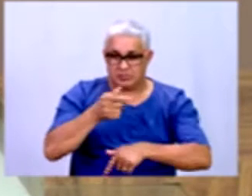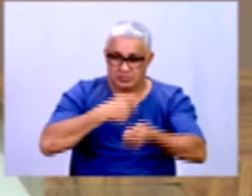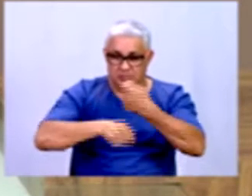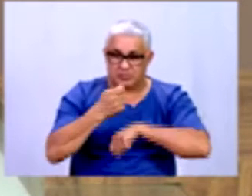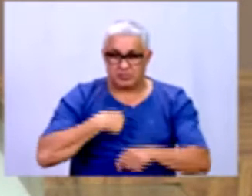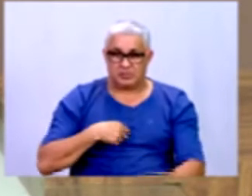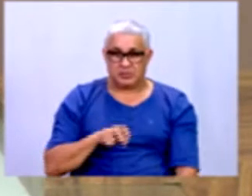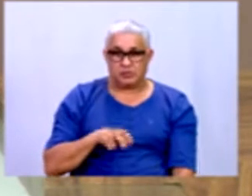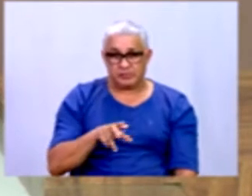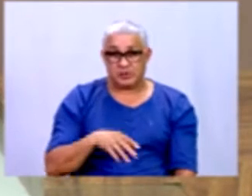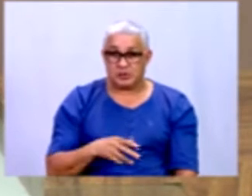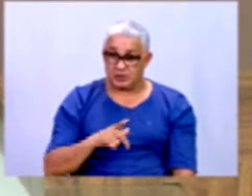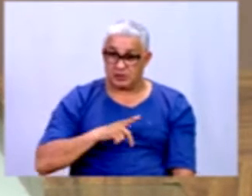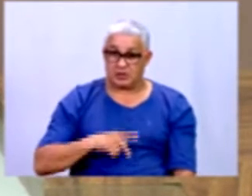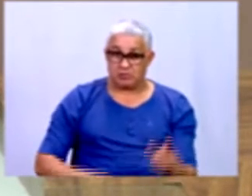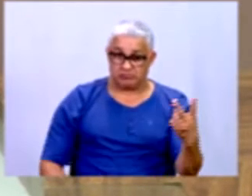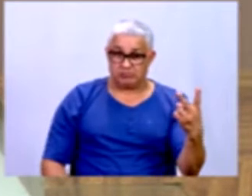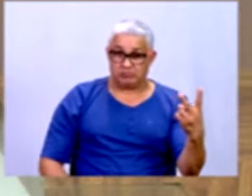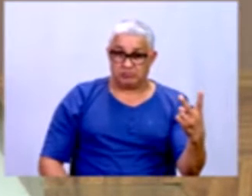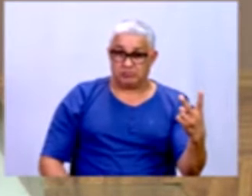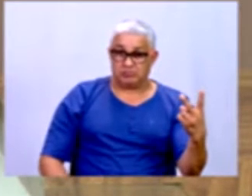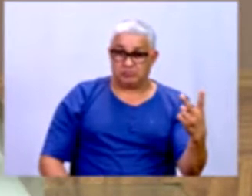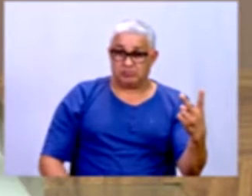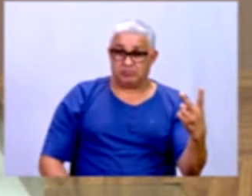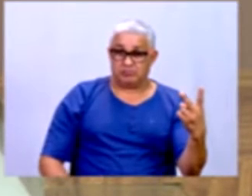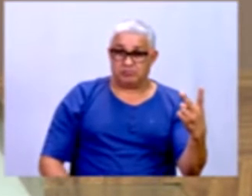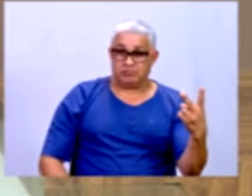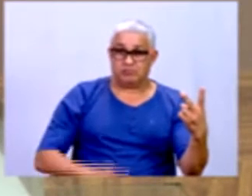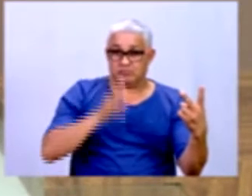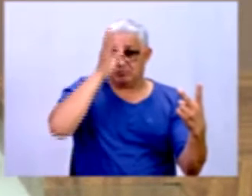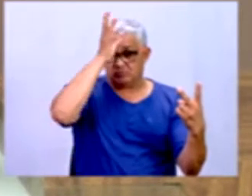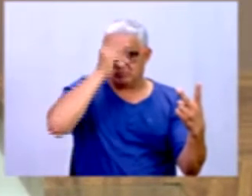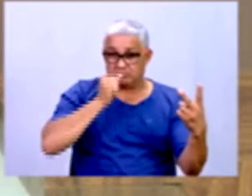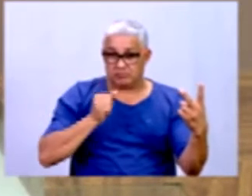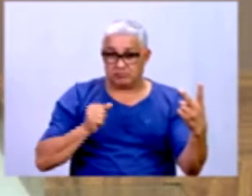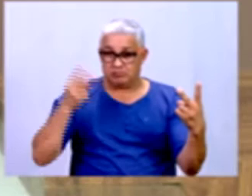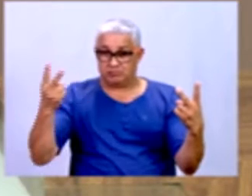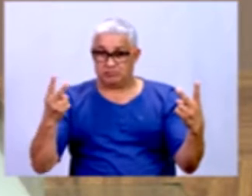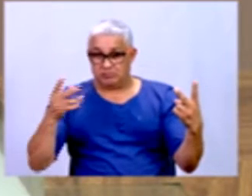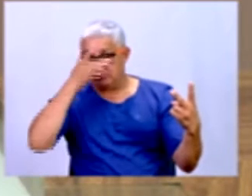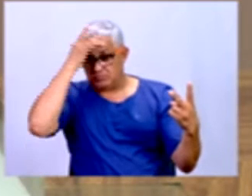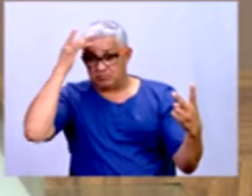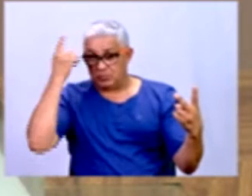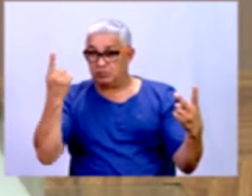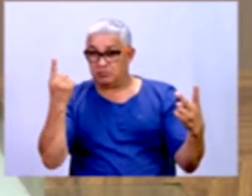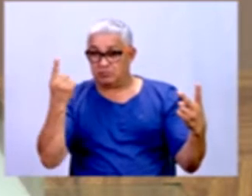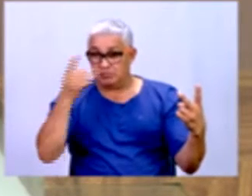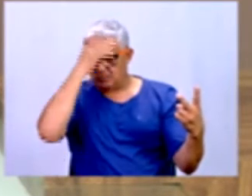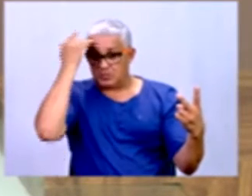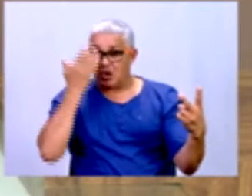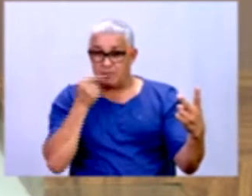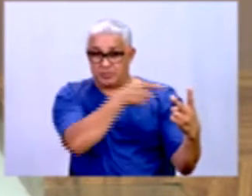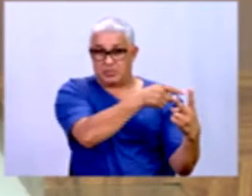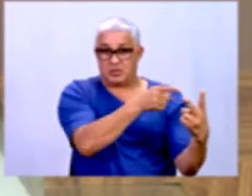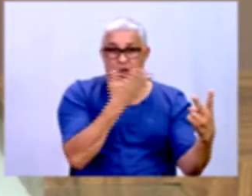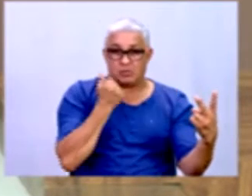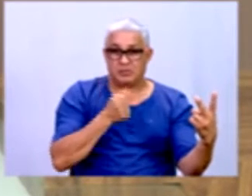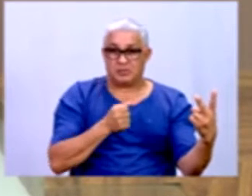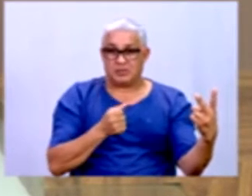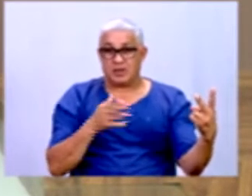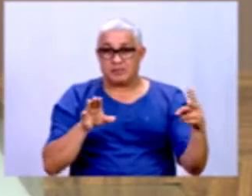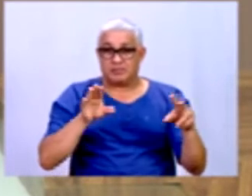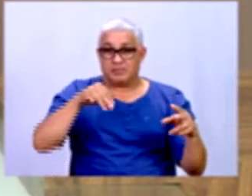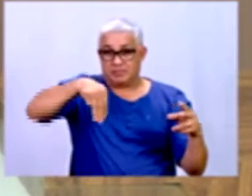assim, olha, existem dois frangos e existem duas pessoas. Uma pessoa comeu os dois frangos, mas, na média, cada um comeu um.